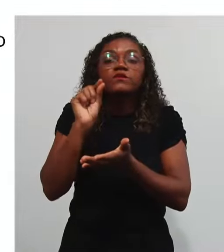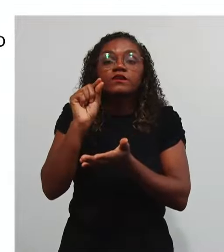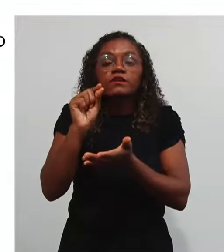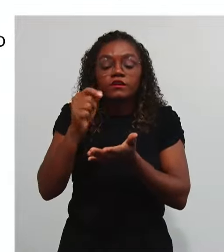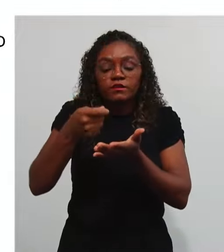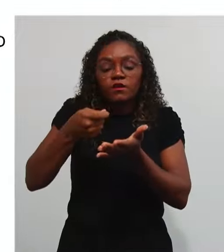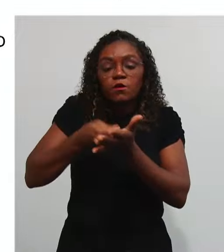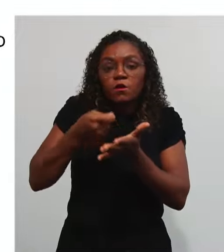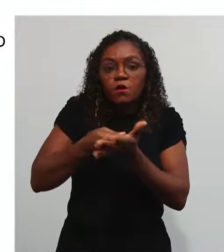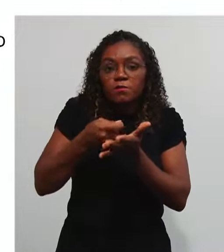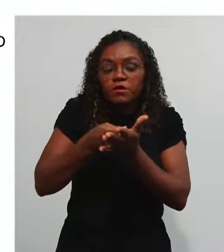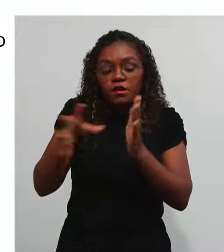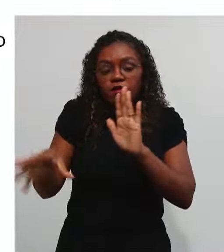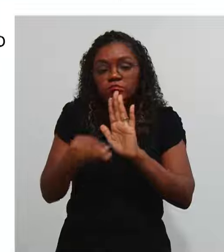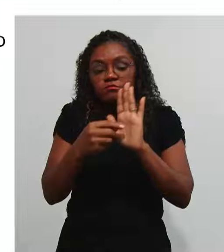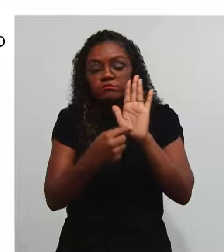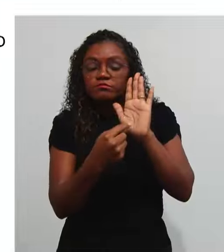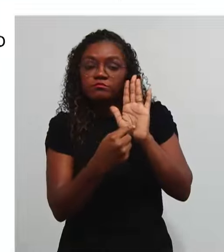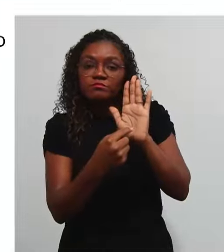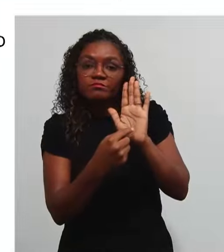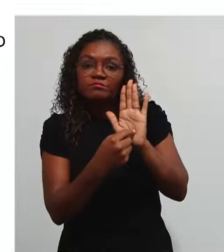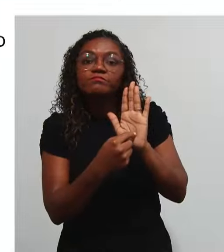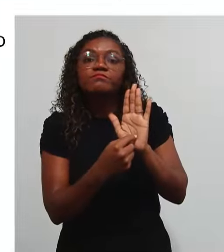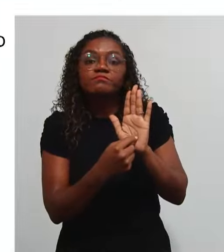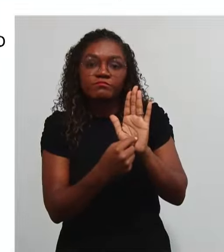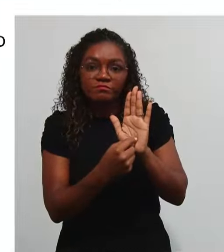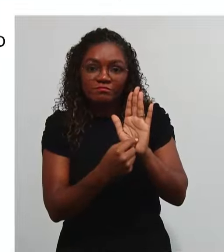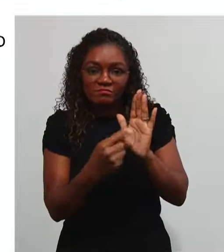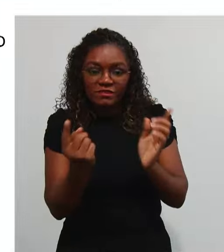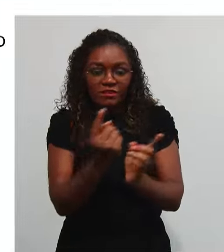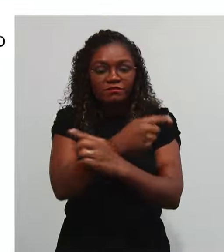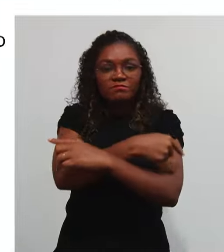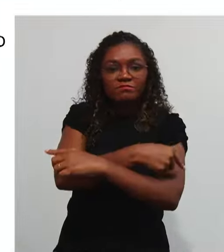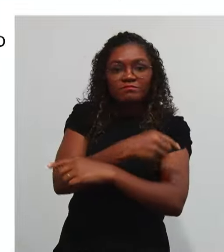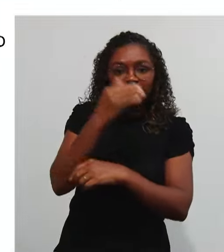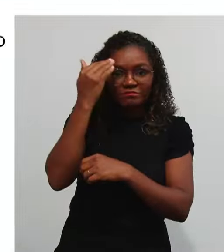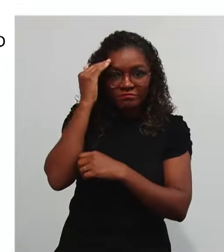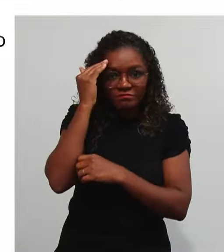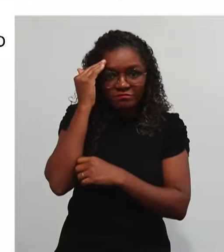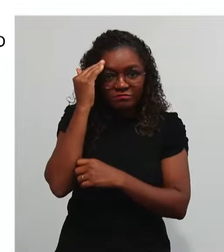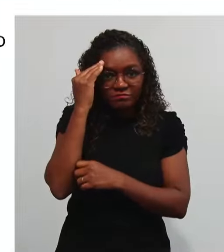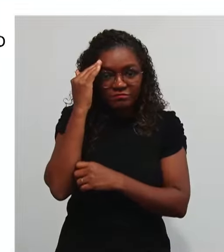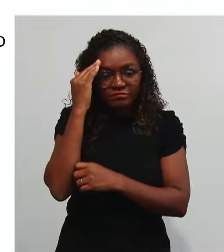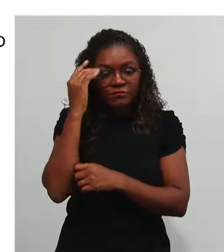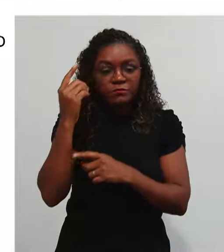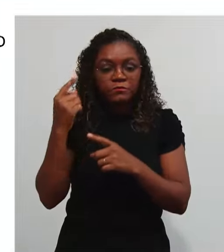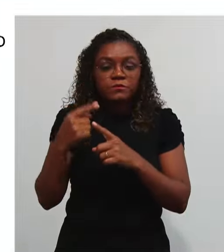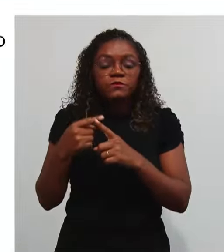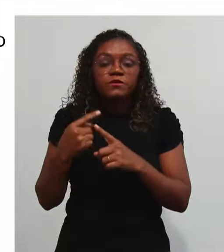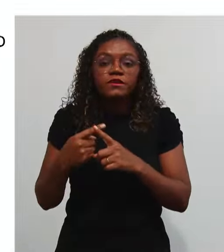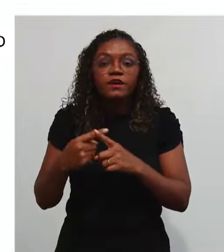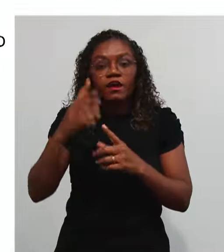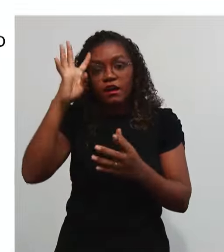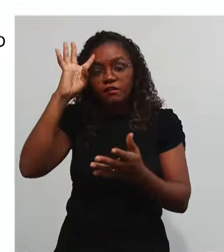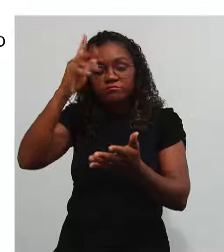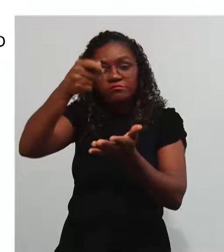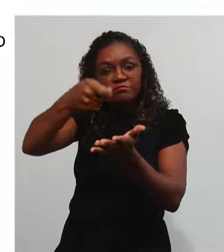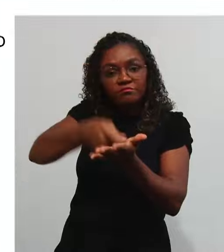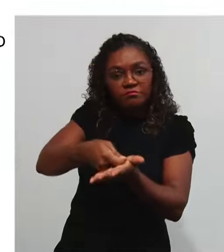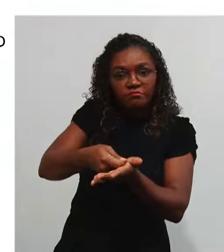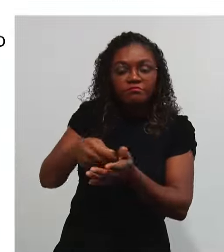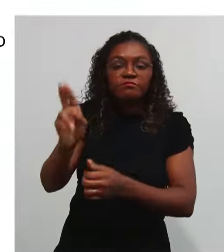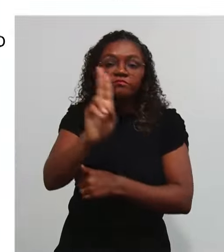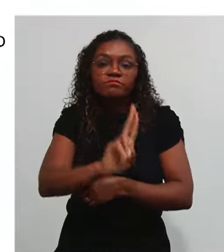Ou seja Trata-se Da contrapartida Do poder De tomar Decisões De